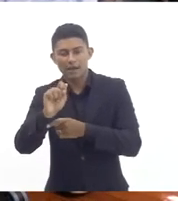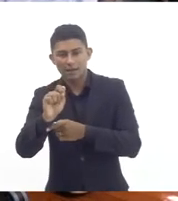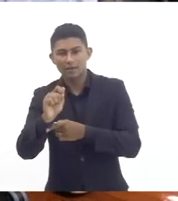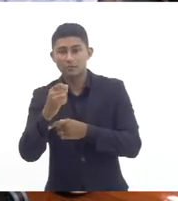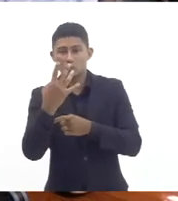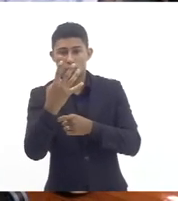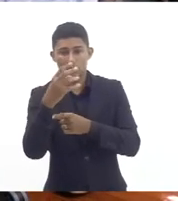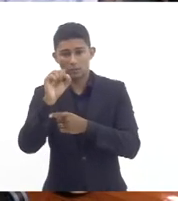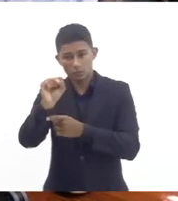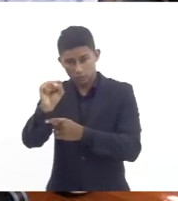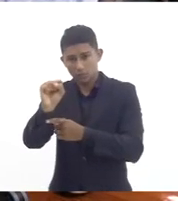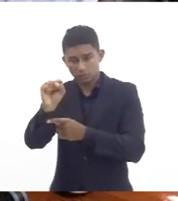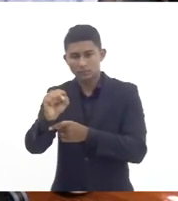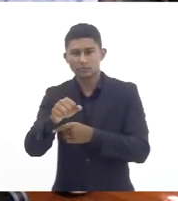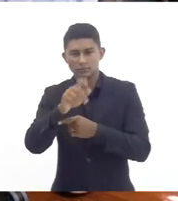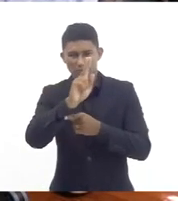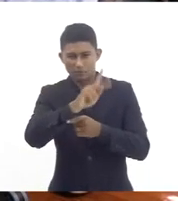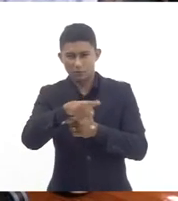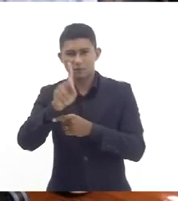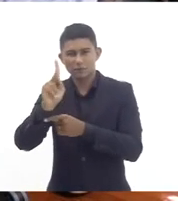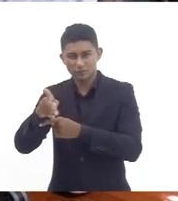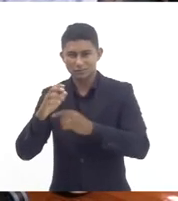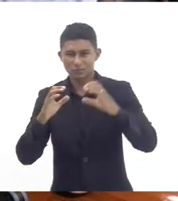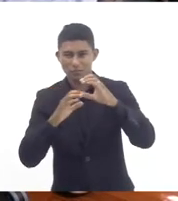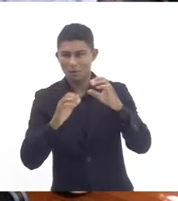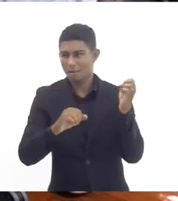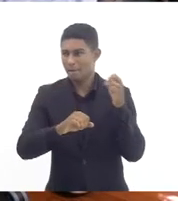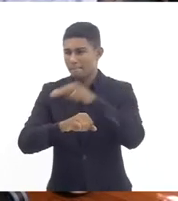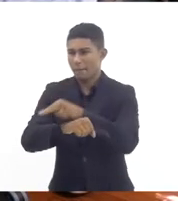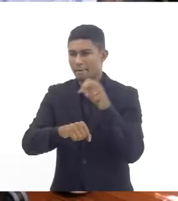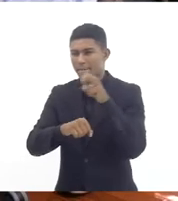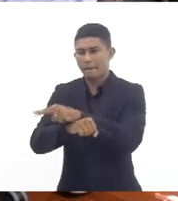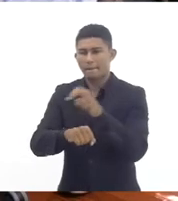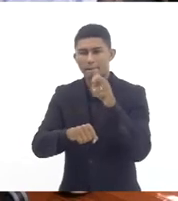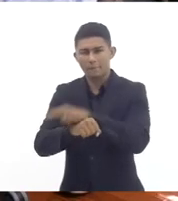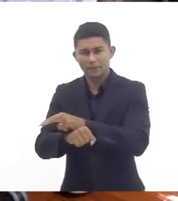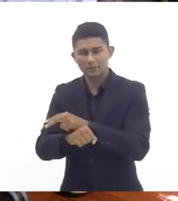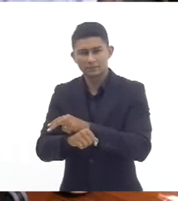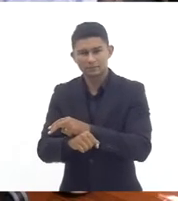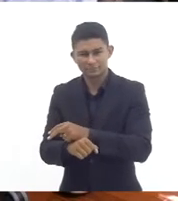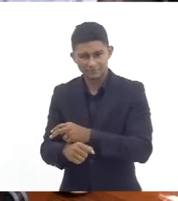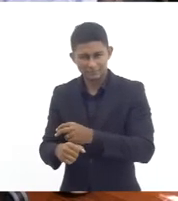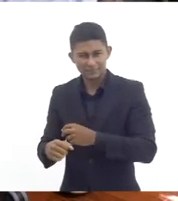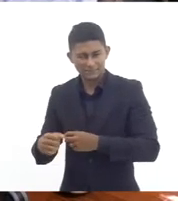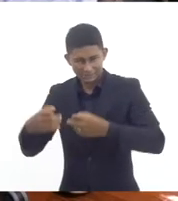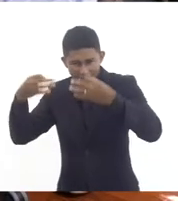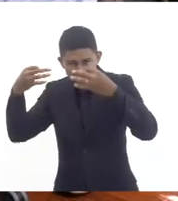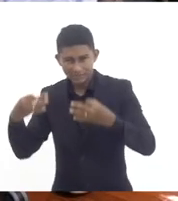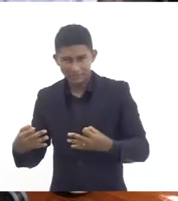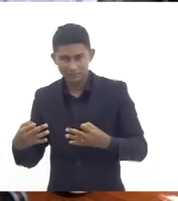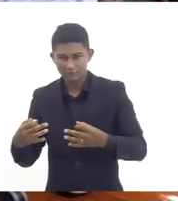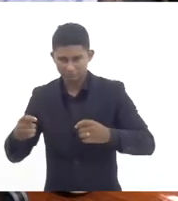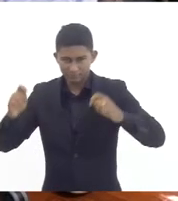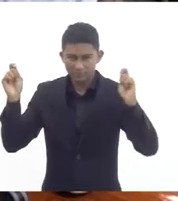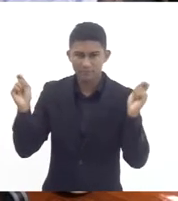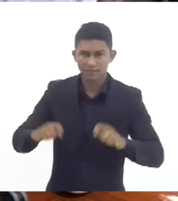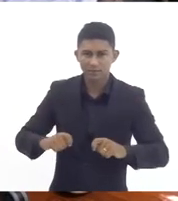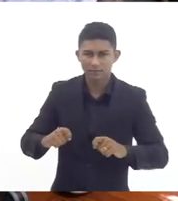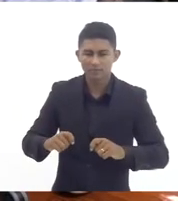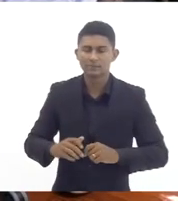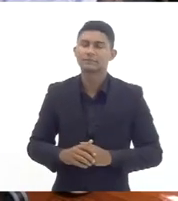ele de fato corresponde à necessidade atual para que a gente possa estar num momento em que